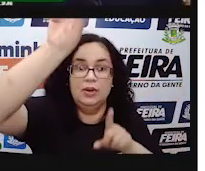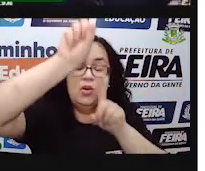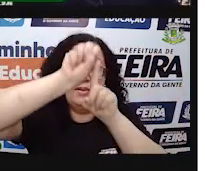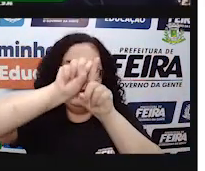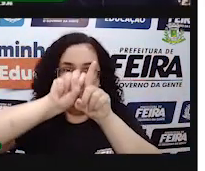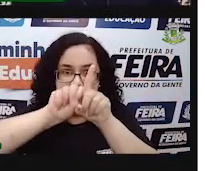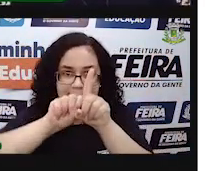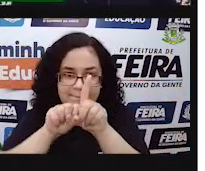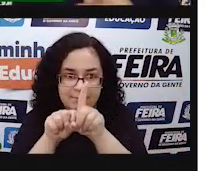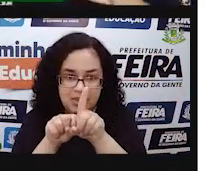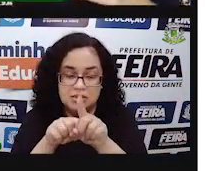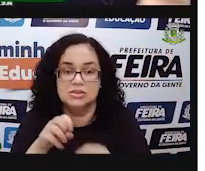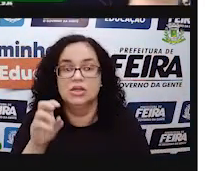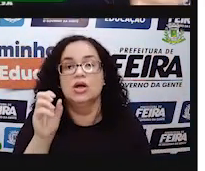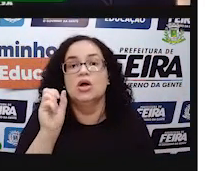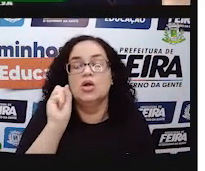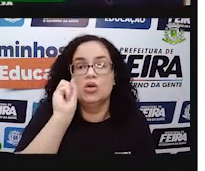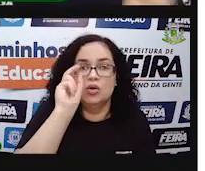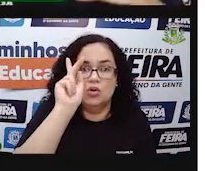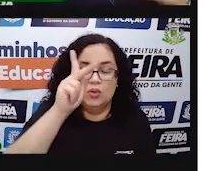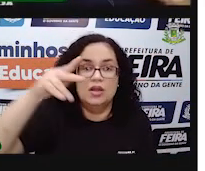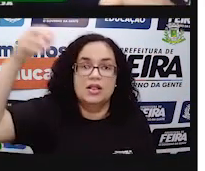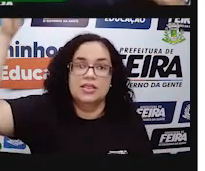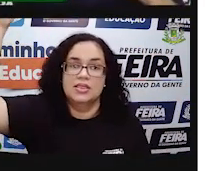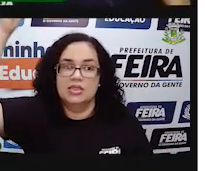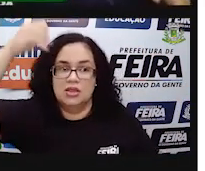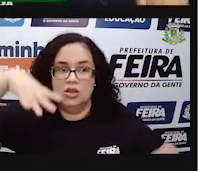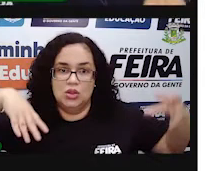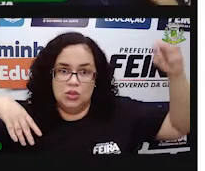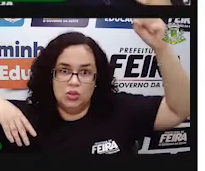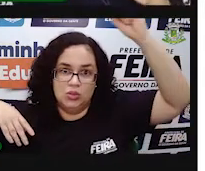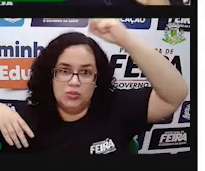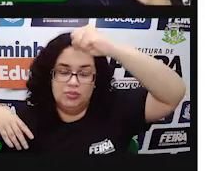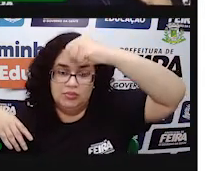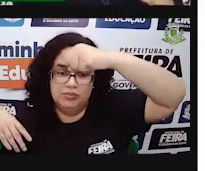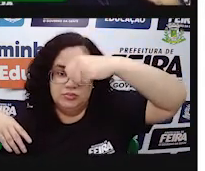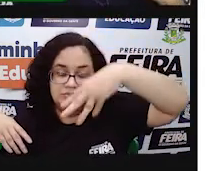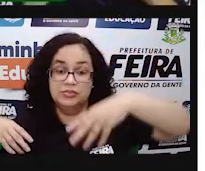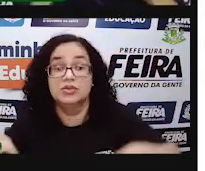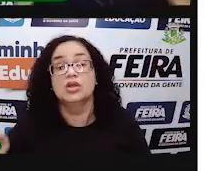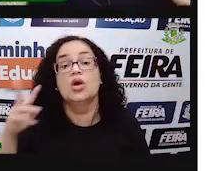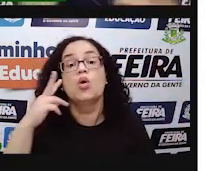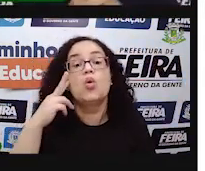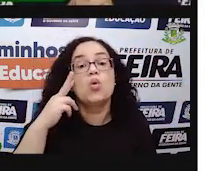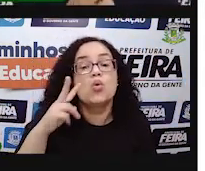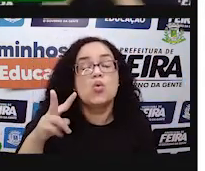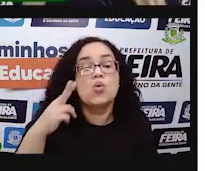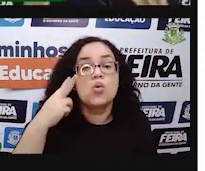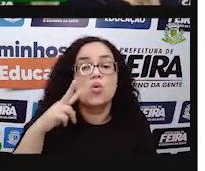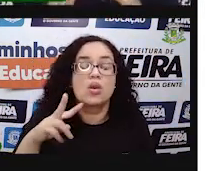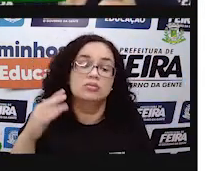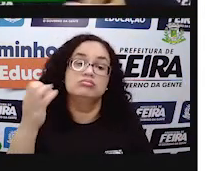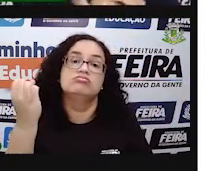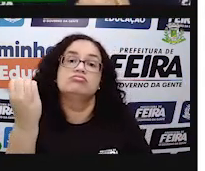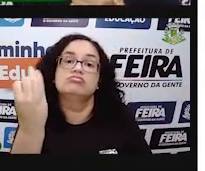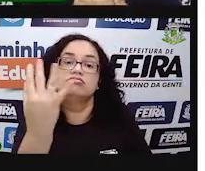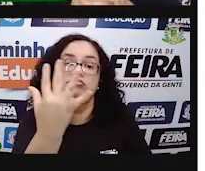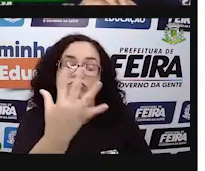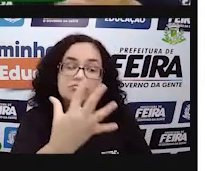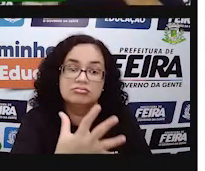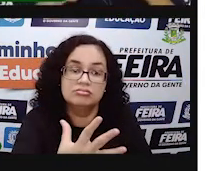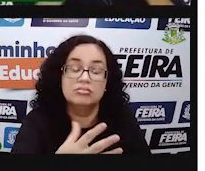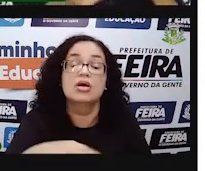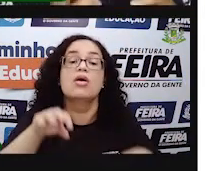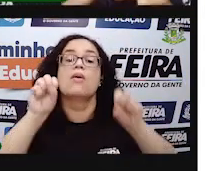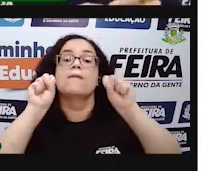consumo no próximo mês? Então, você pega o mês aí que você está, certo? Na conta de luz. O mês que você está. E aí você